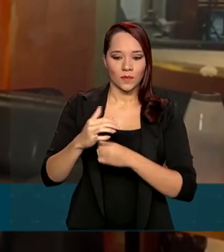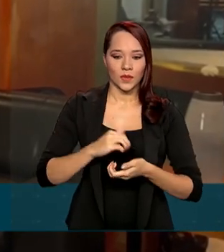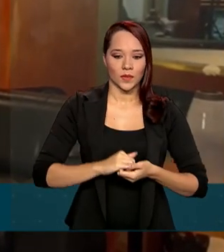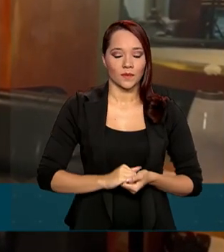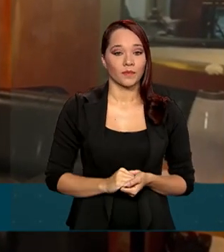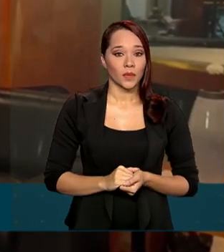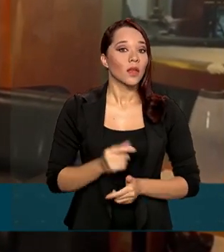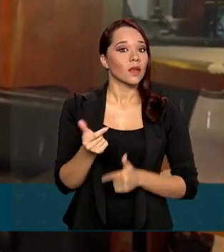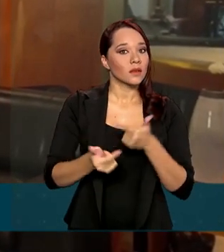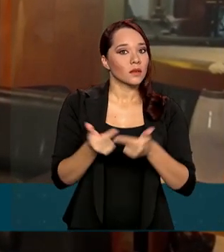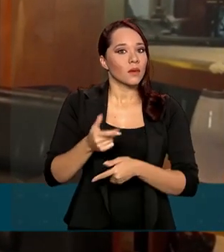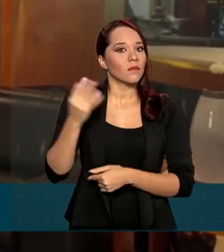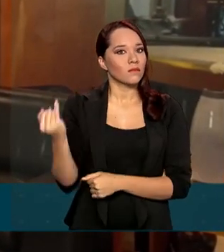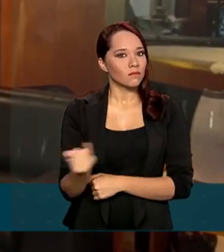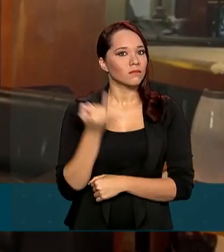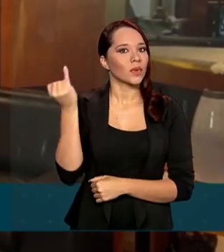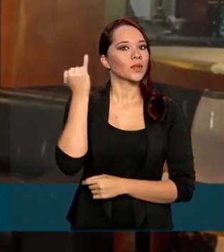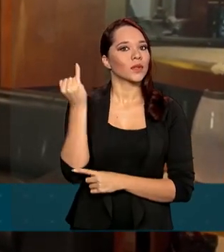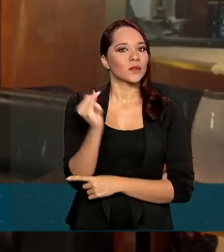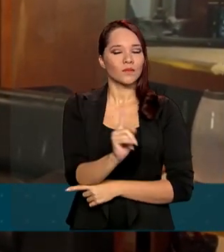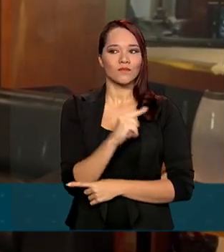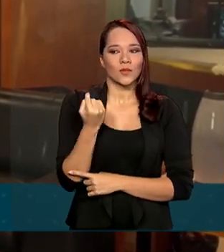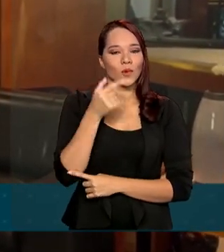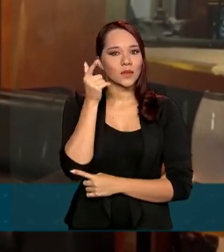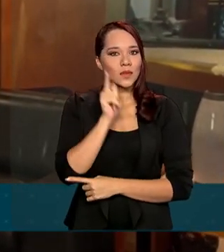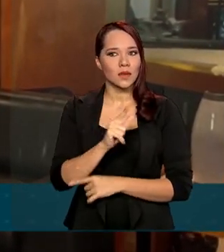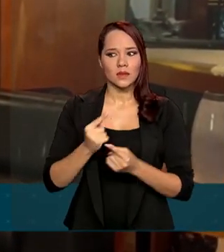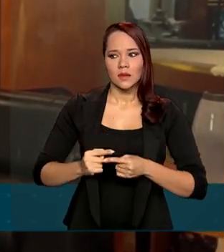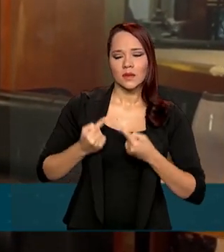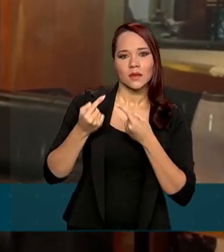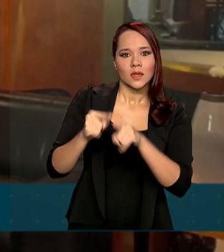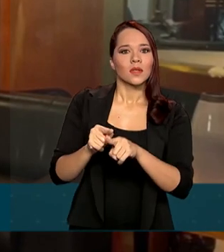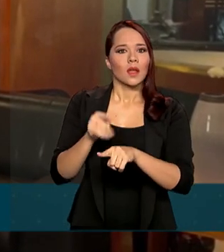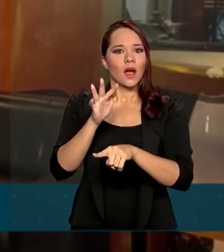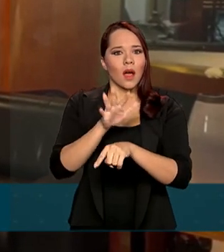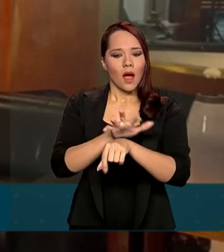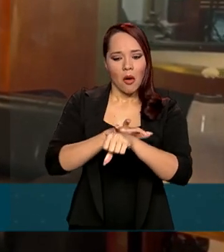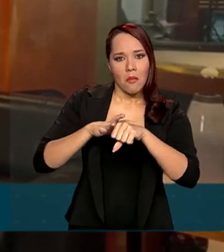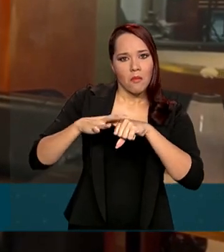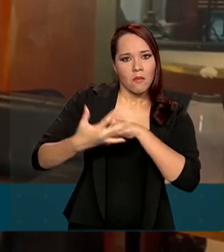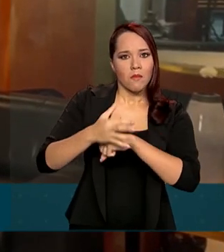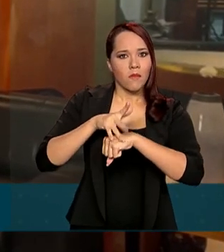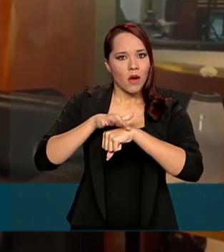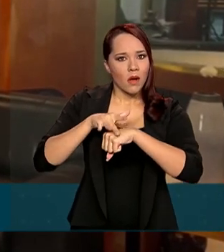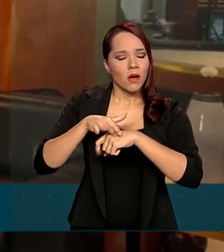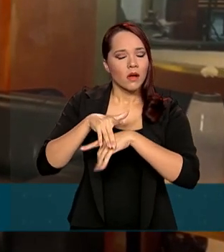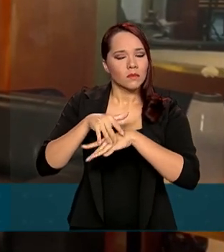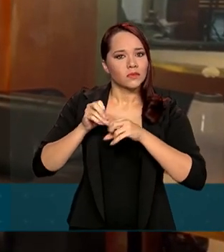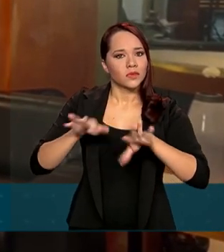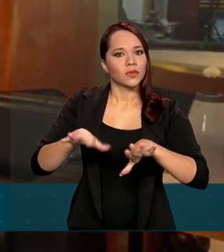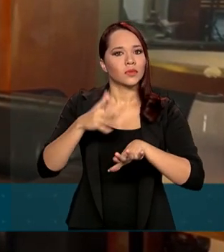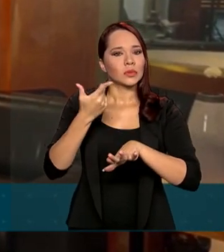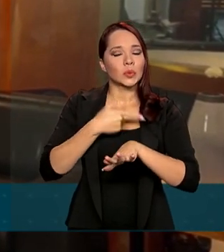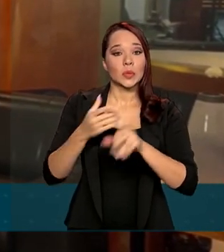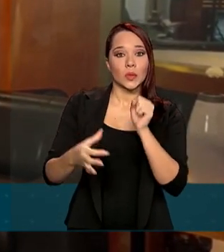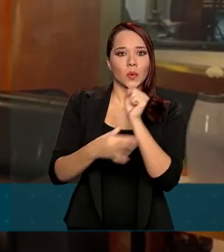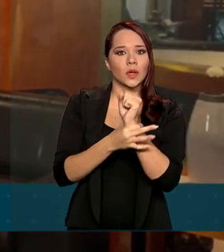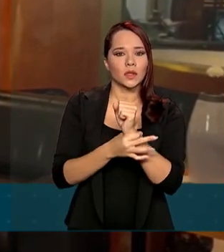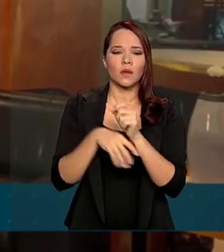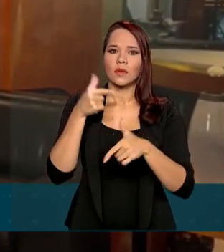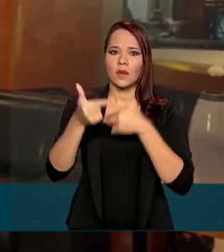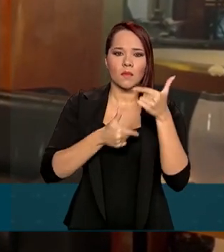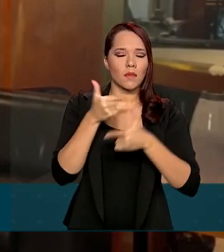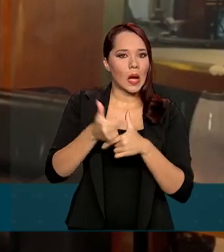Essa operação foi fundamental para que a gente pudesse enfrentar a pandemia com segurança. A operação de proporções gigantescas,